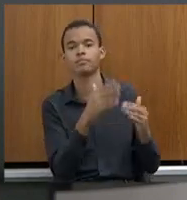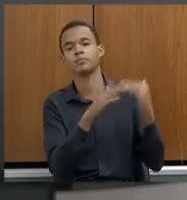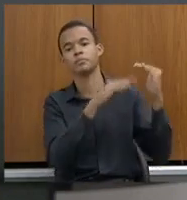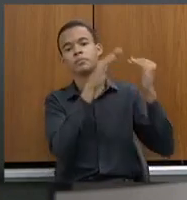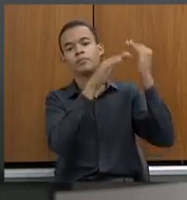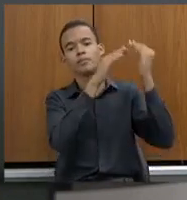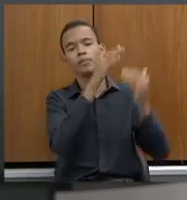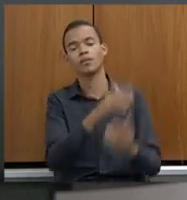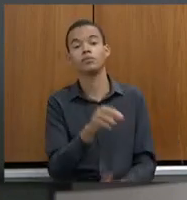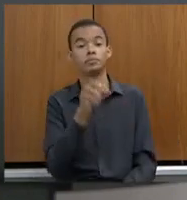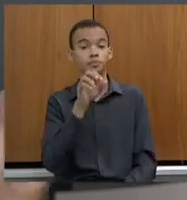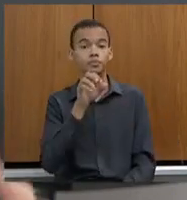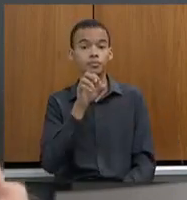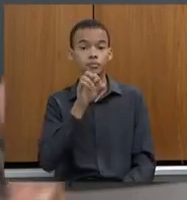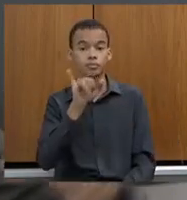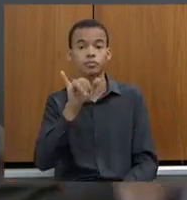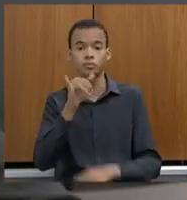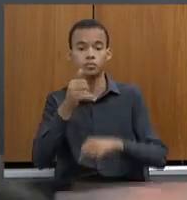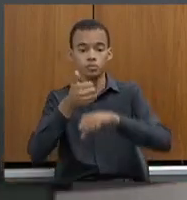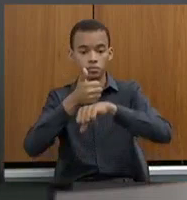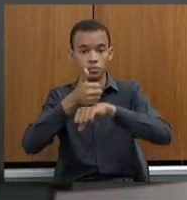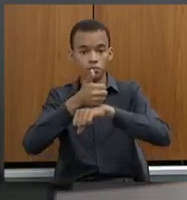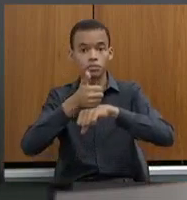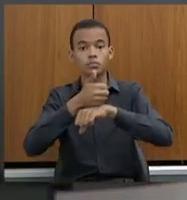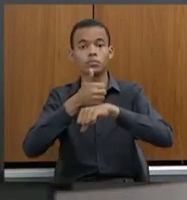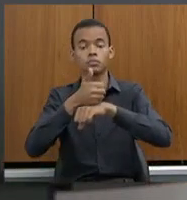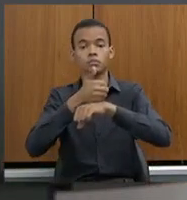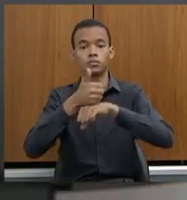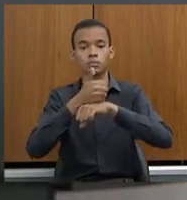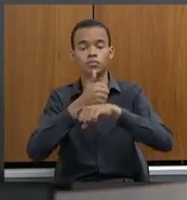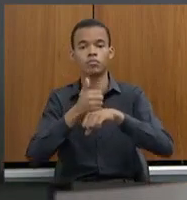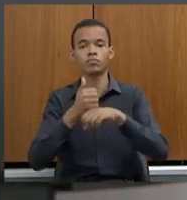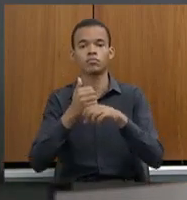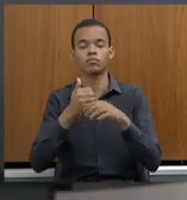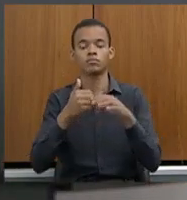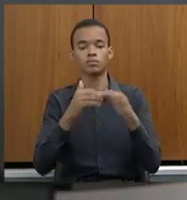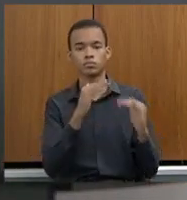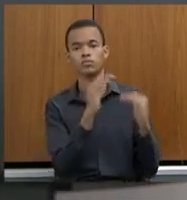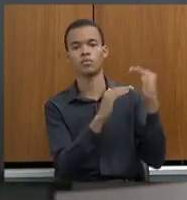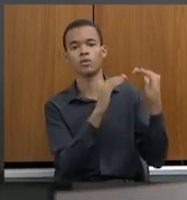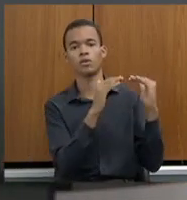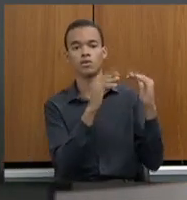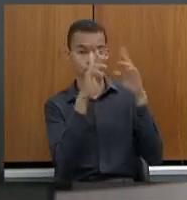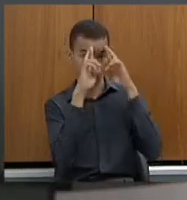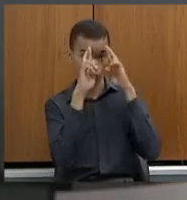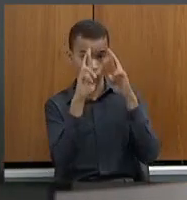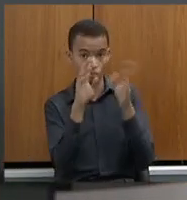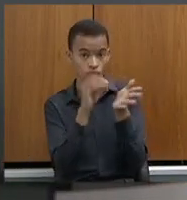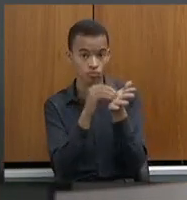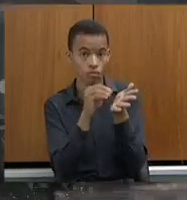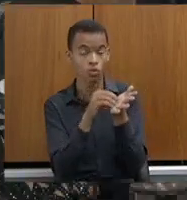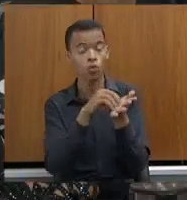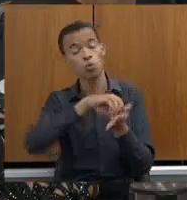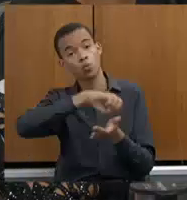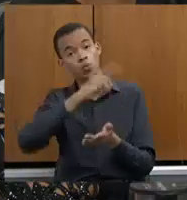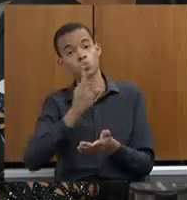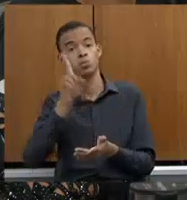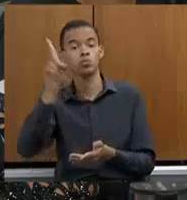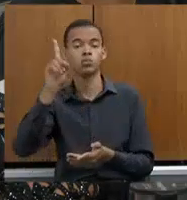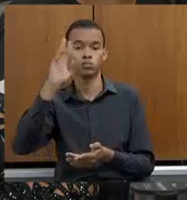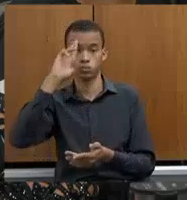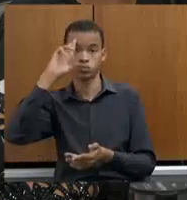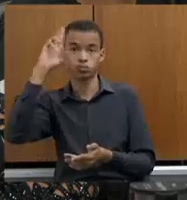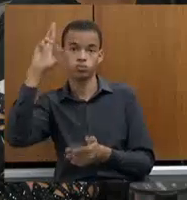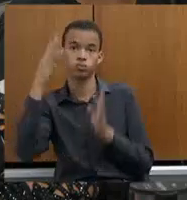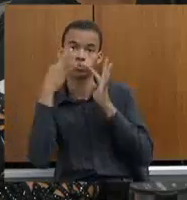se o servidor não tem respeitado as suas promoções ou se não tem um chefe que é diligente e preocupa em dar